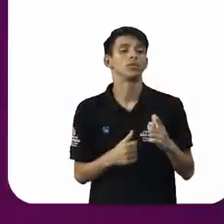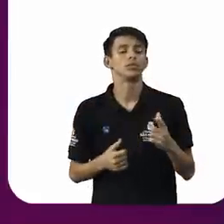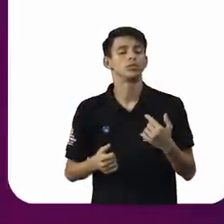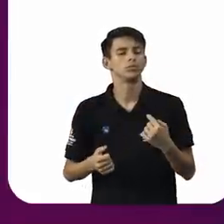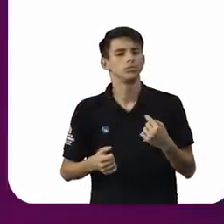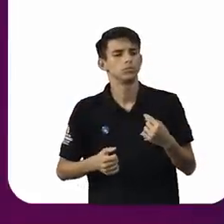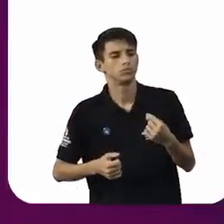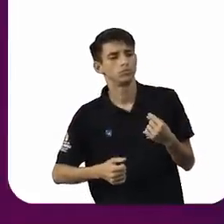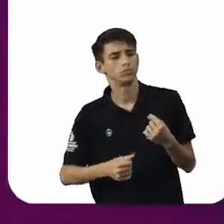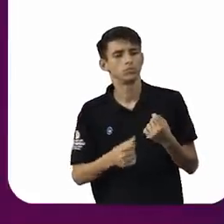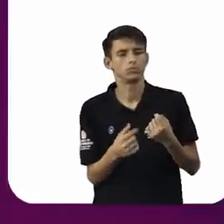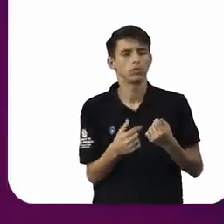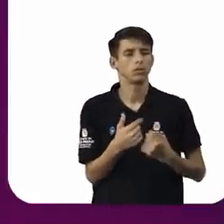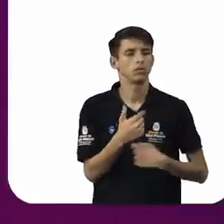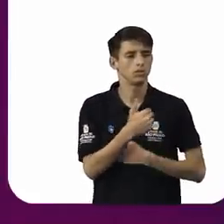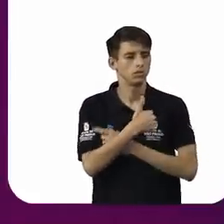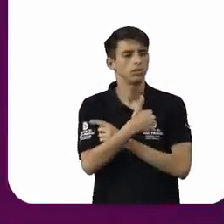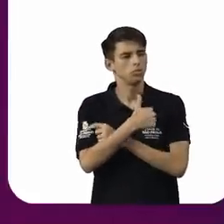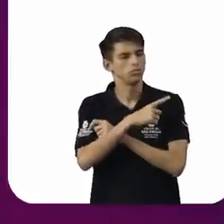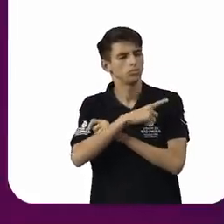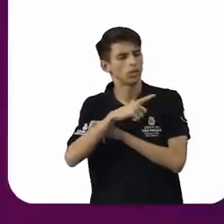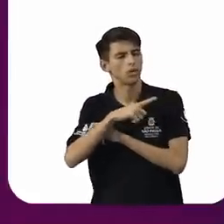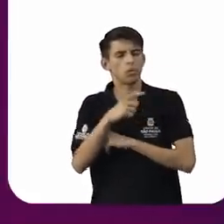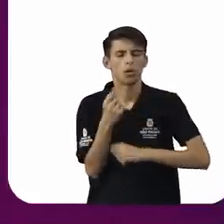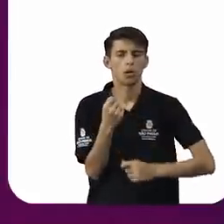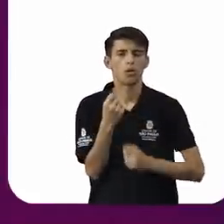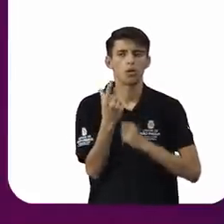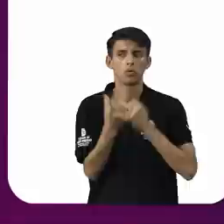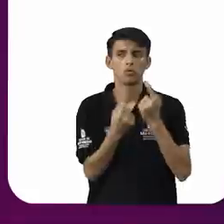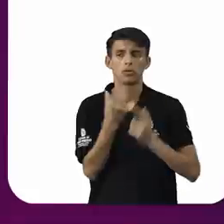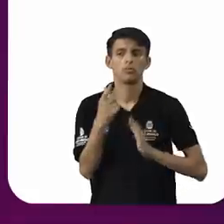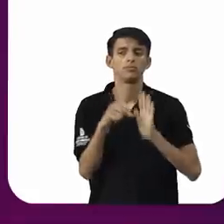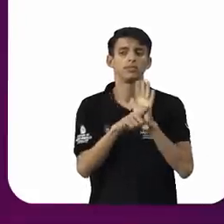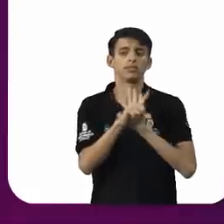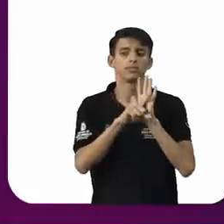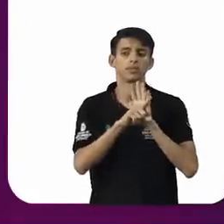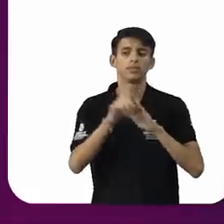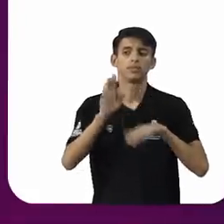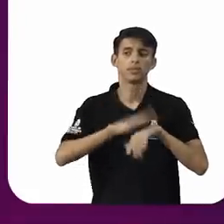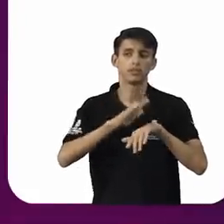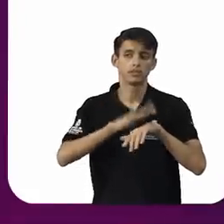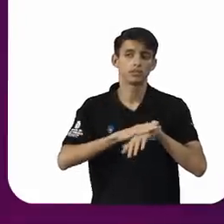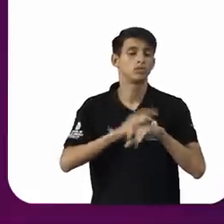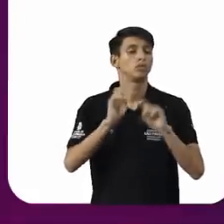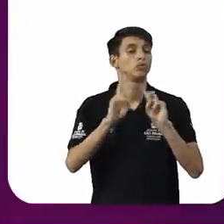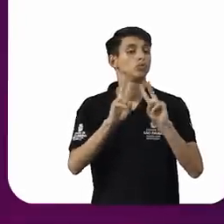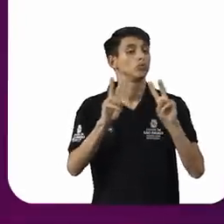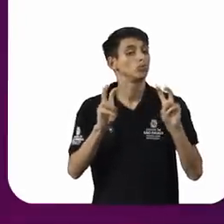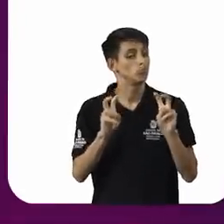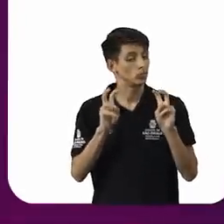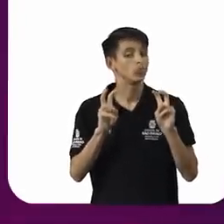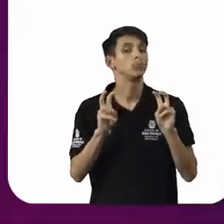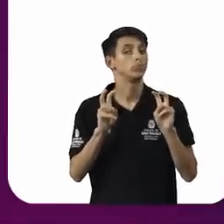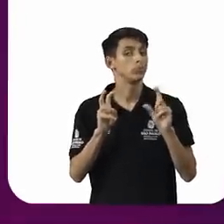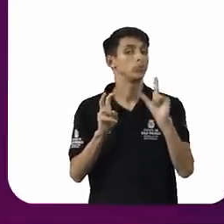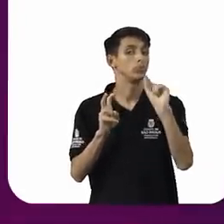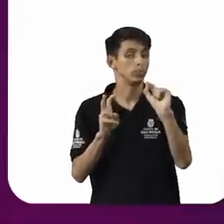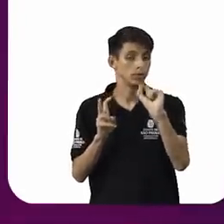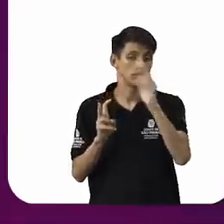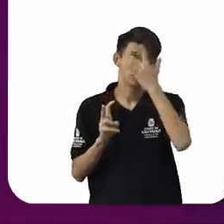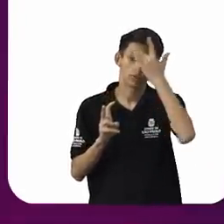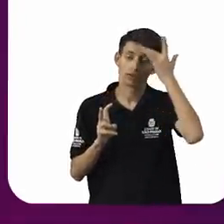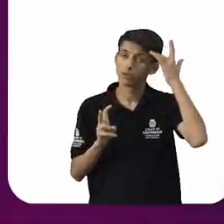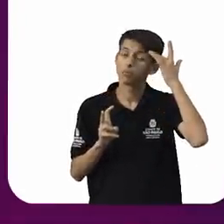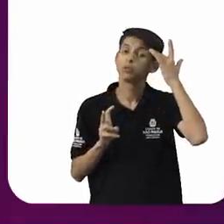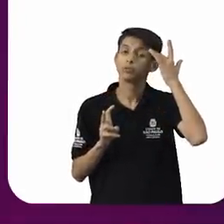certa... alguns apontamentos para chamar a atenção para uma tendência que os operadores